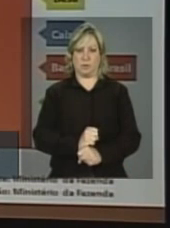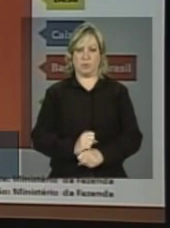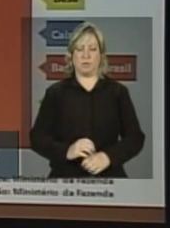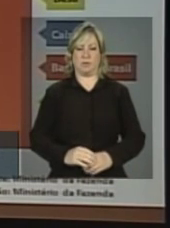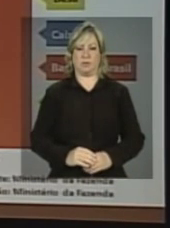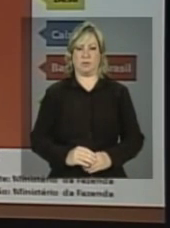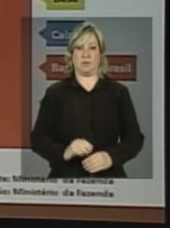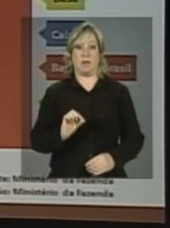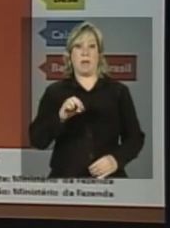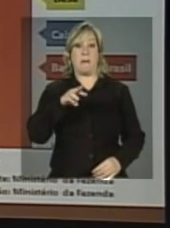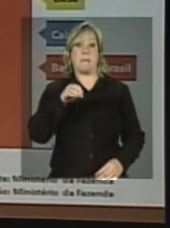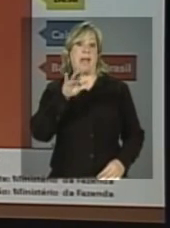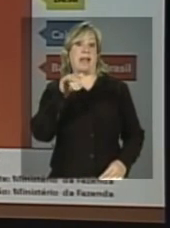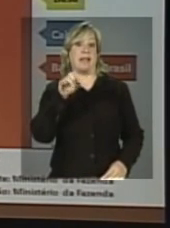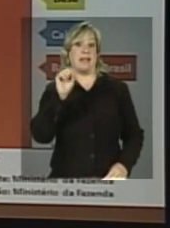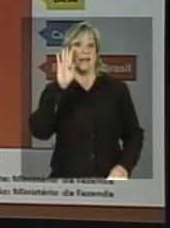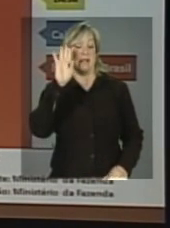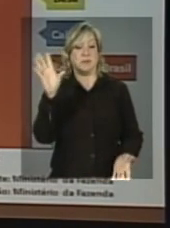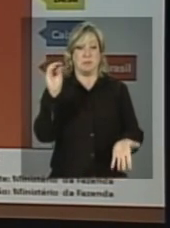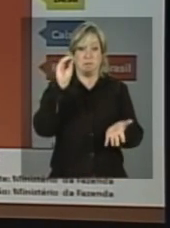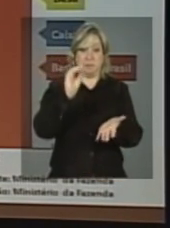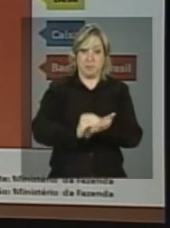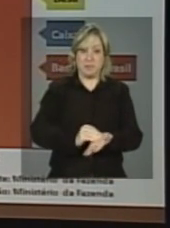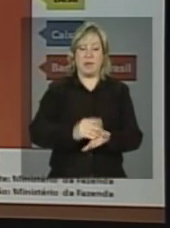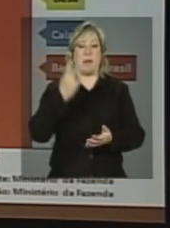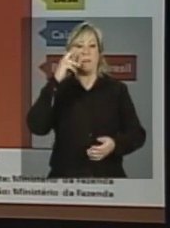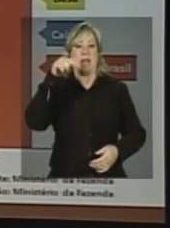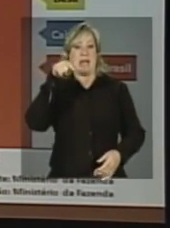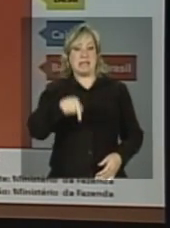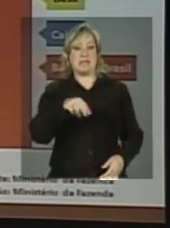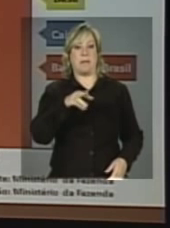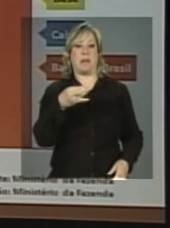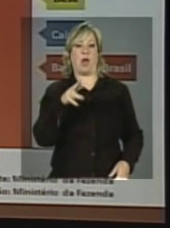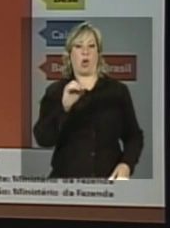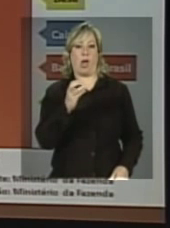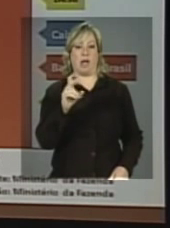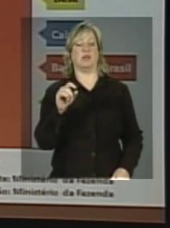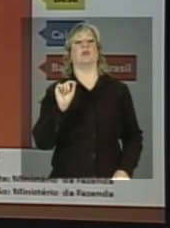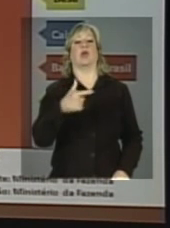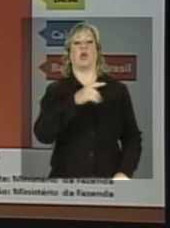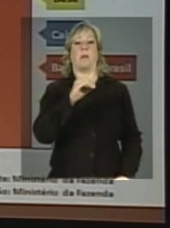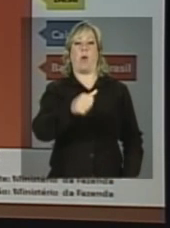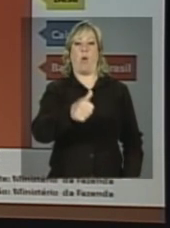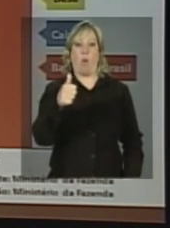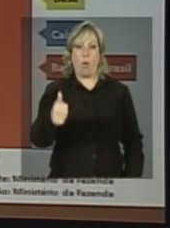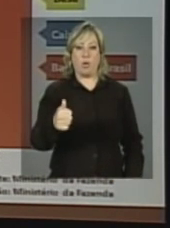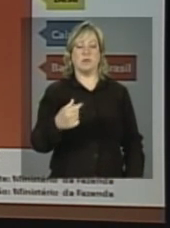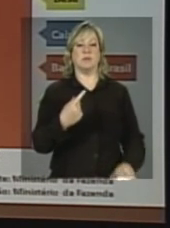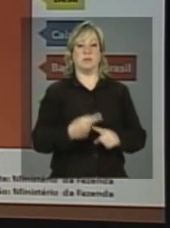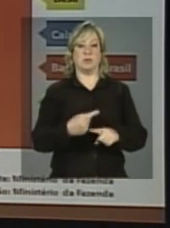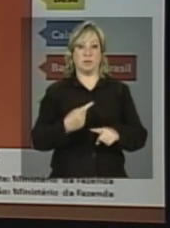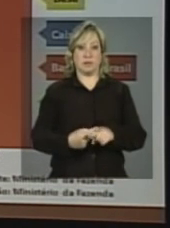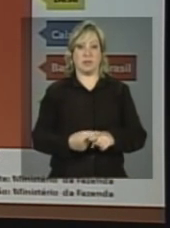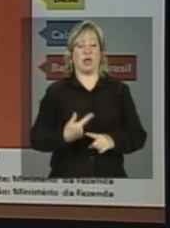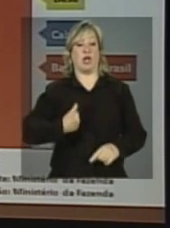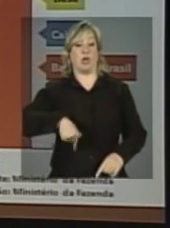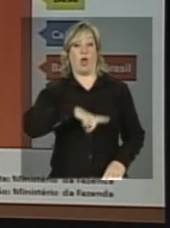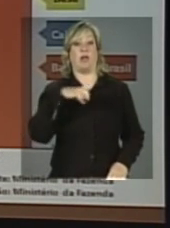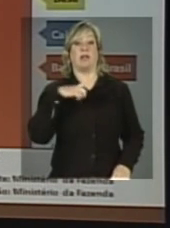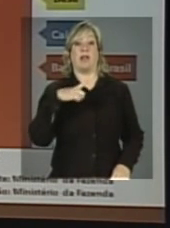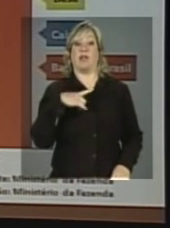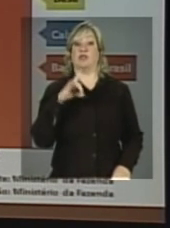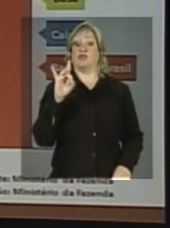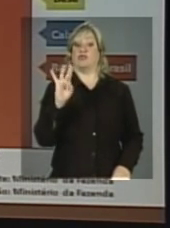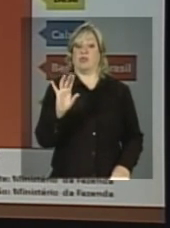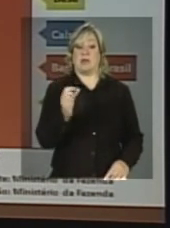As metas estabelecidas para esse microcrédito são em 2011, porque ainda que nós temos apenas um